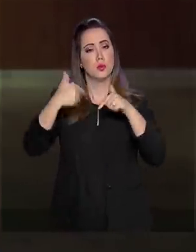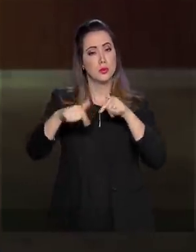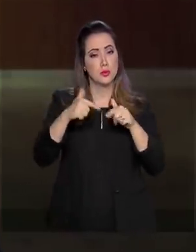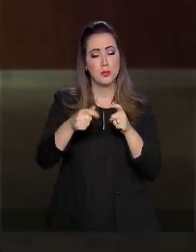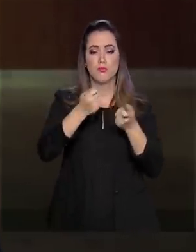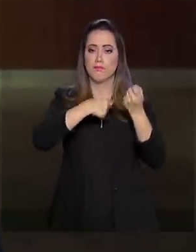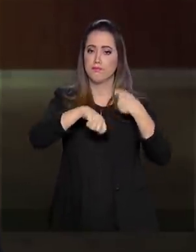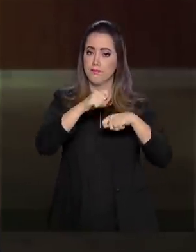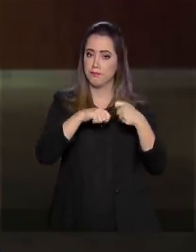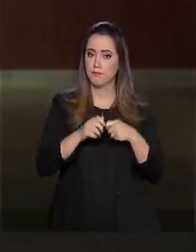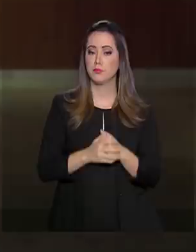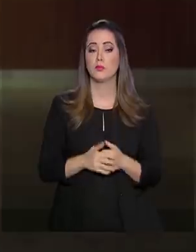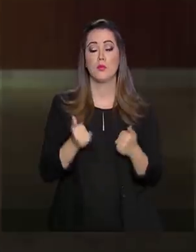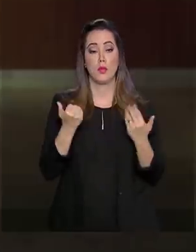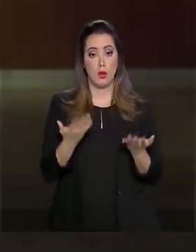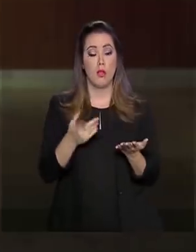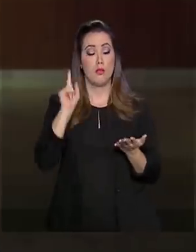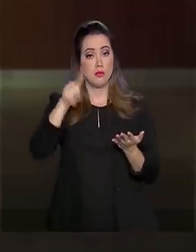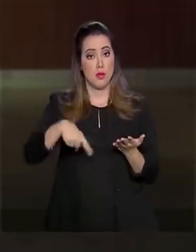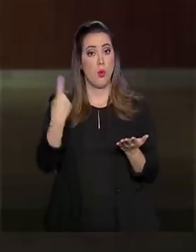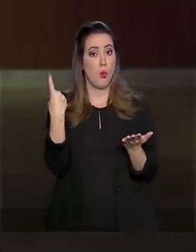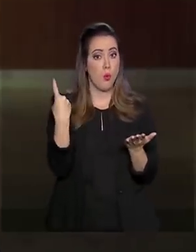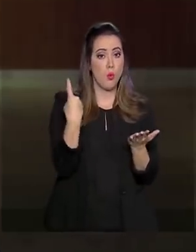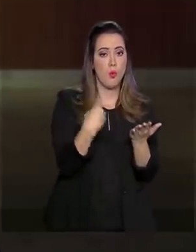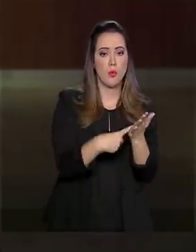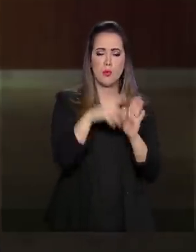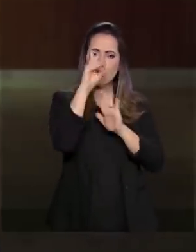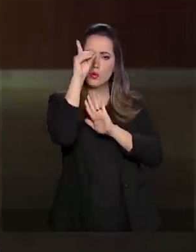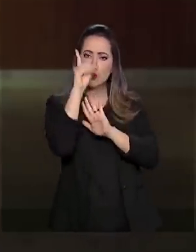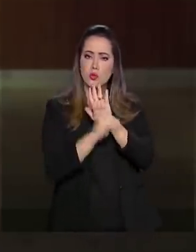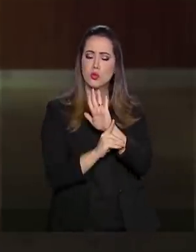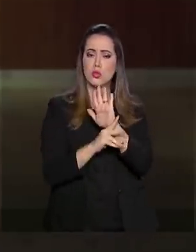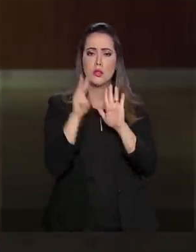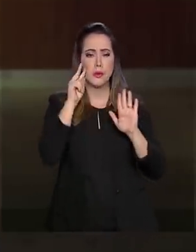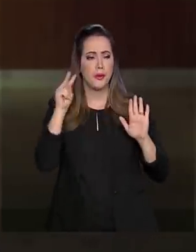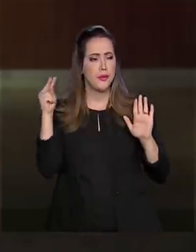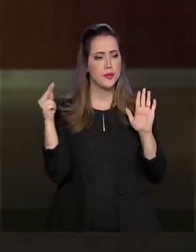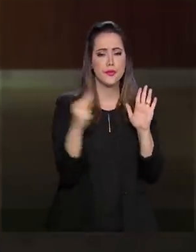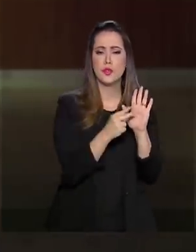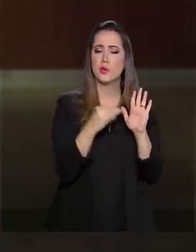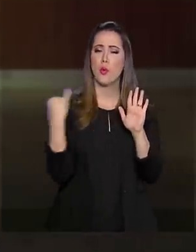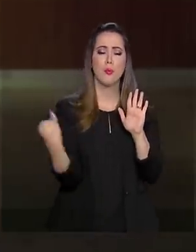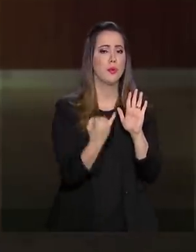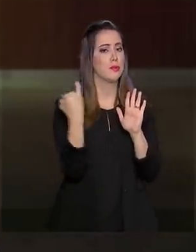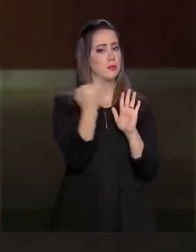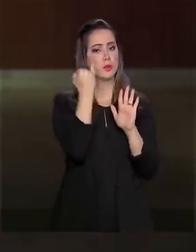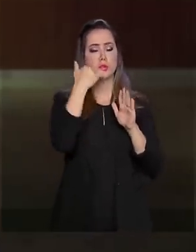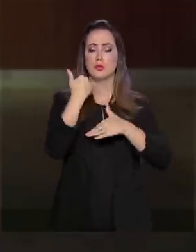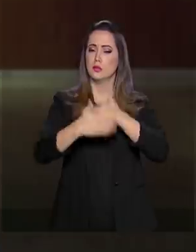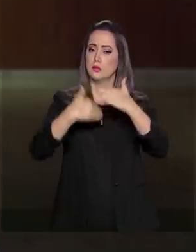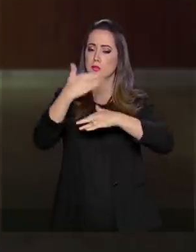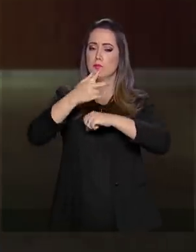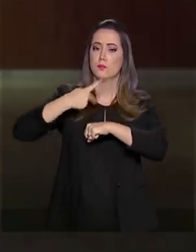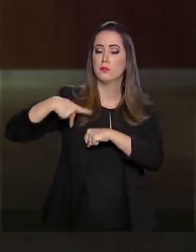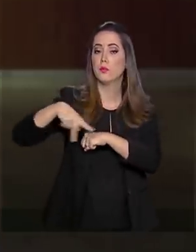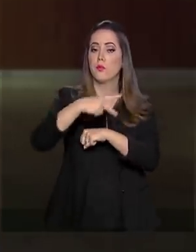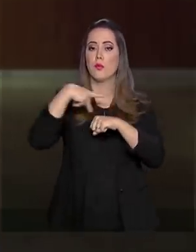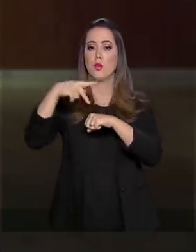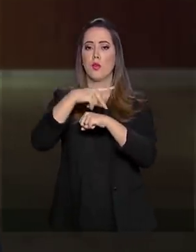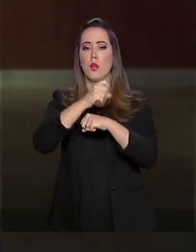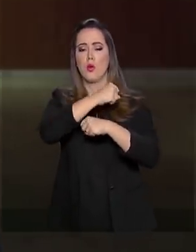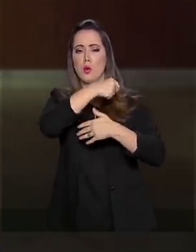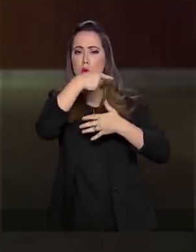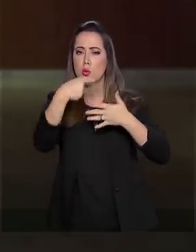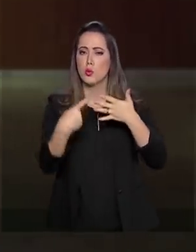econômica. Está concretizada em direitos considerados essenciais ao crescimento do País, dos